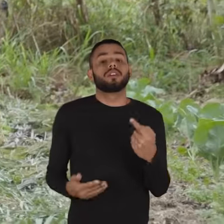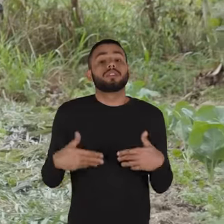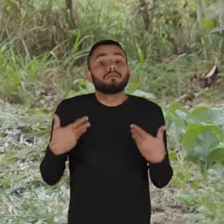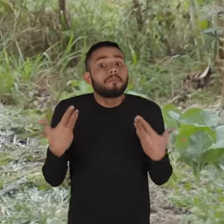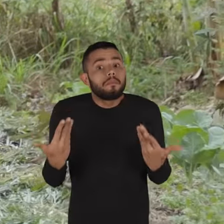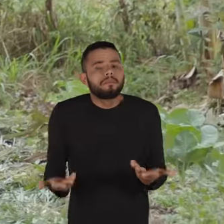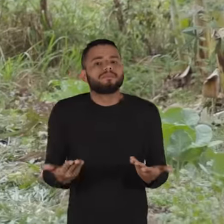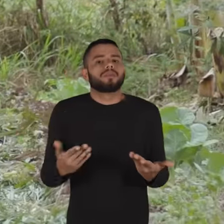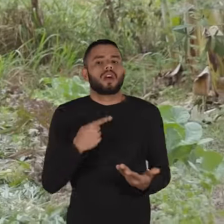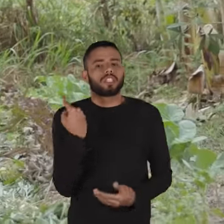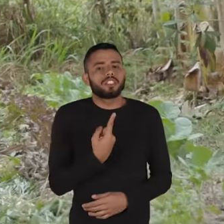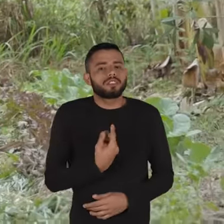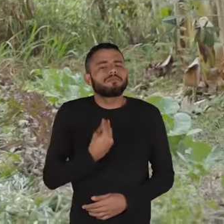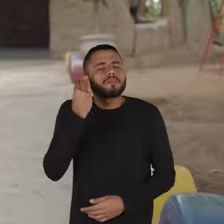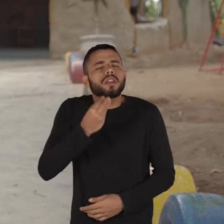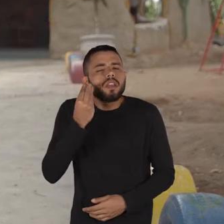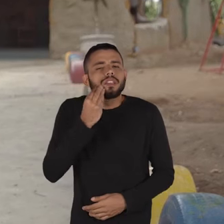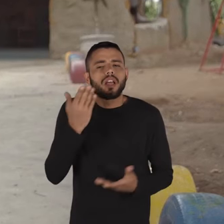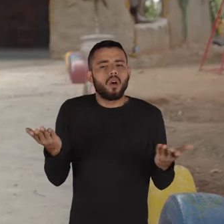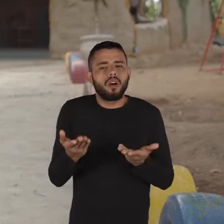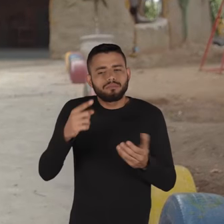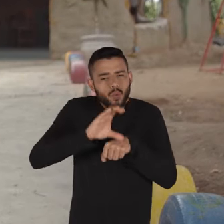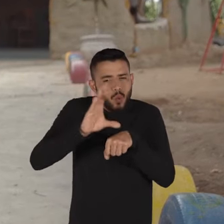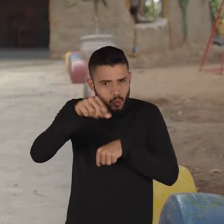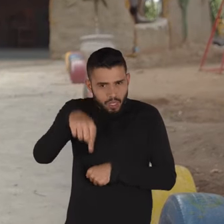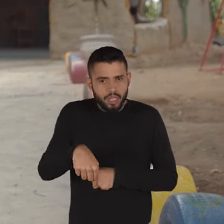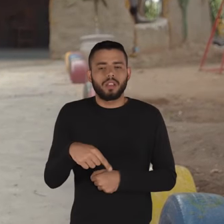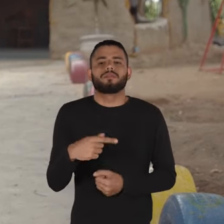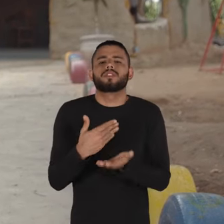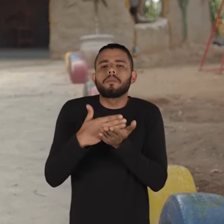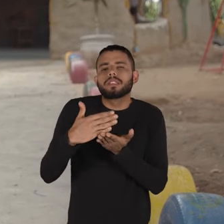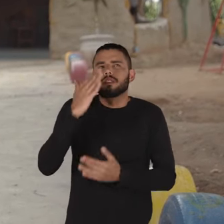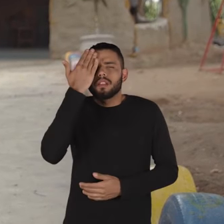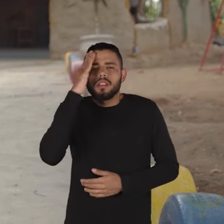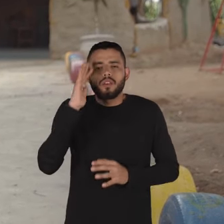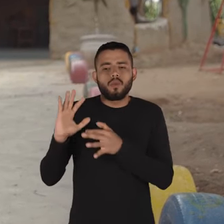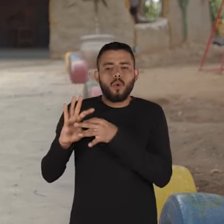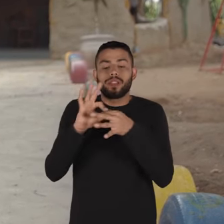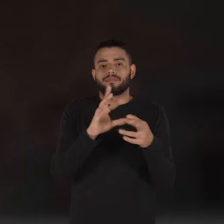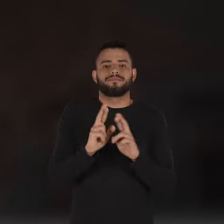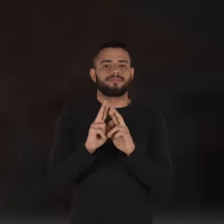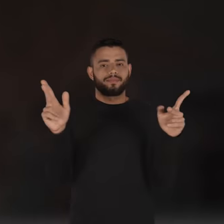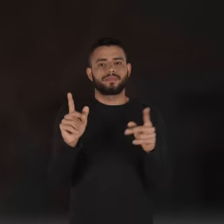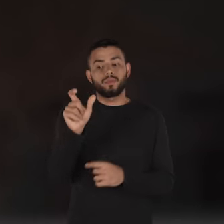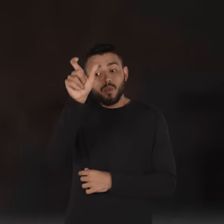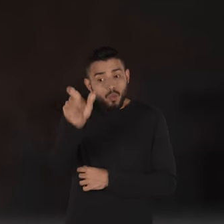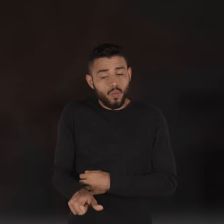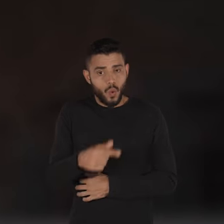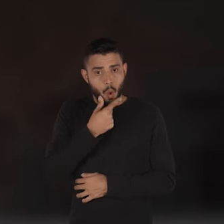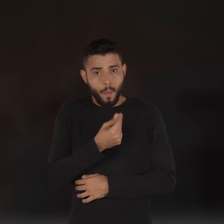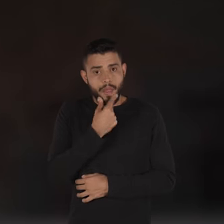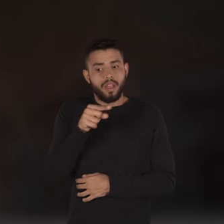Mas quando a gente vivencia essa metodologia aqui de formação, a gente começa a compreender um outro contexto. O próprio